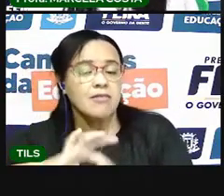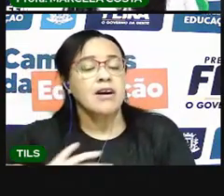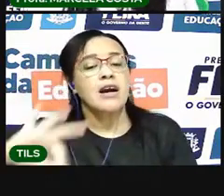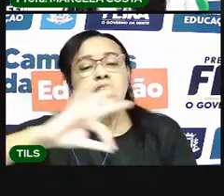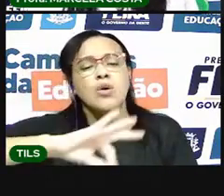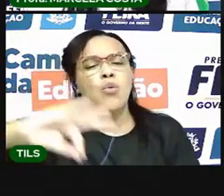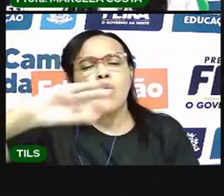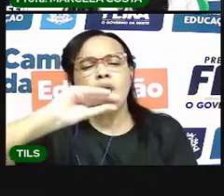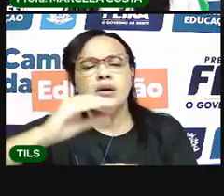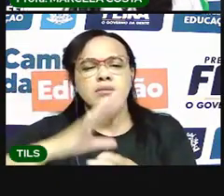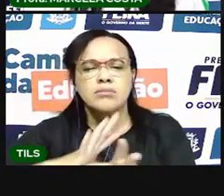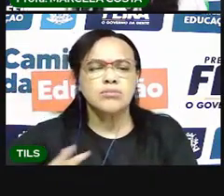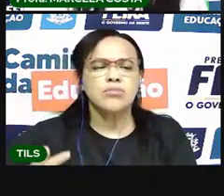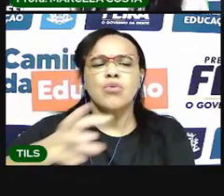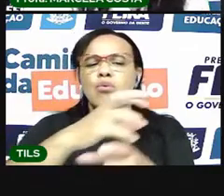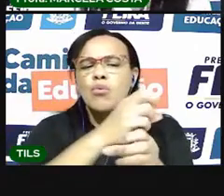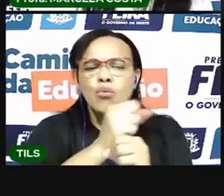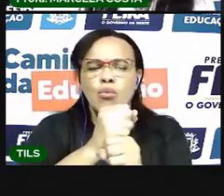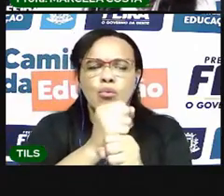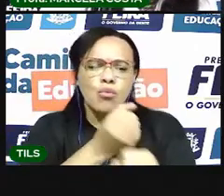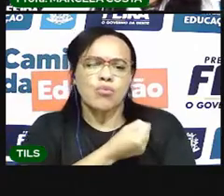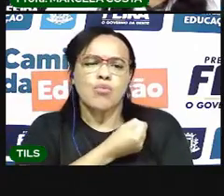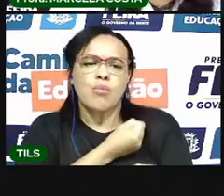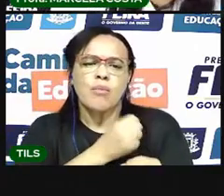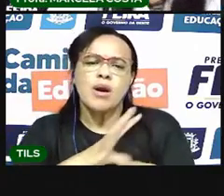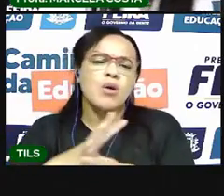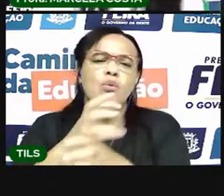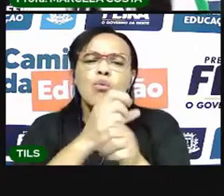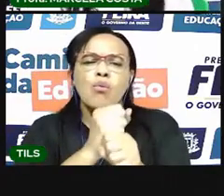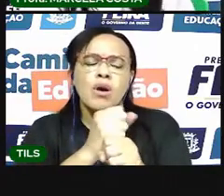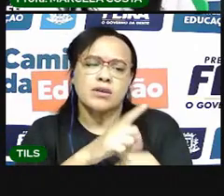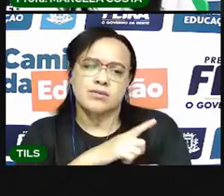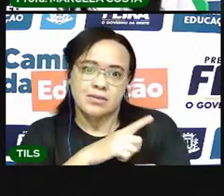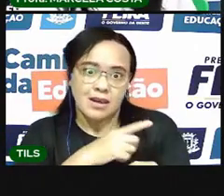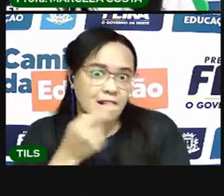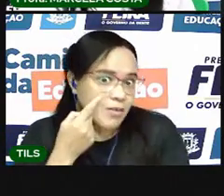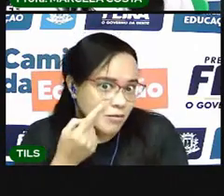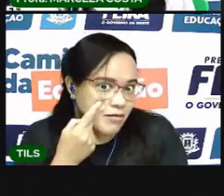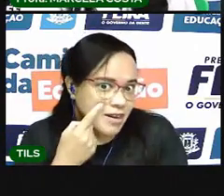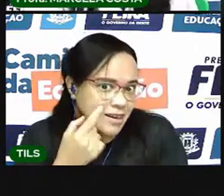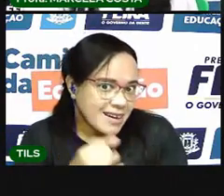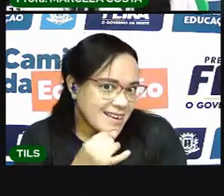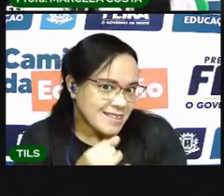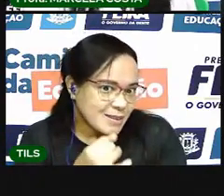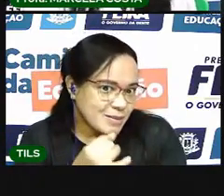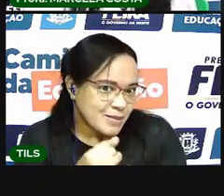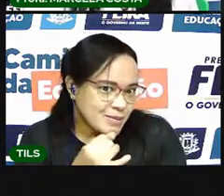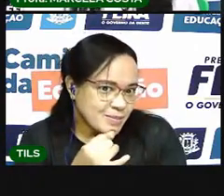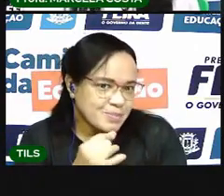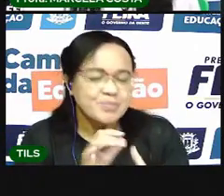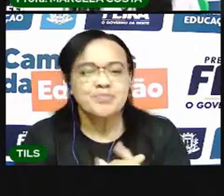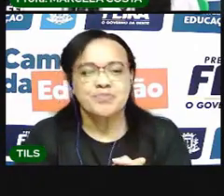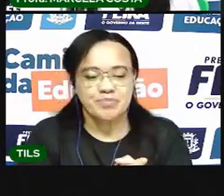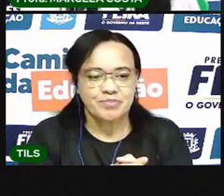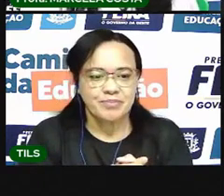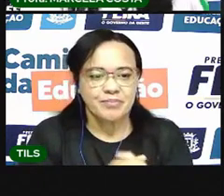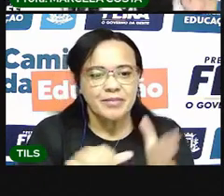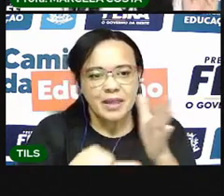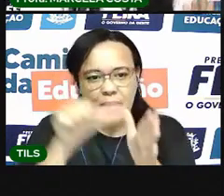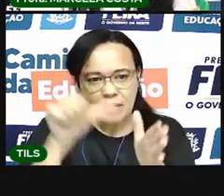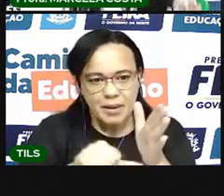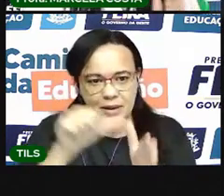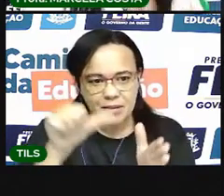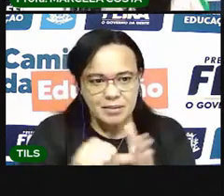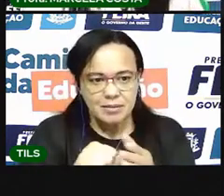letras. Vamos fazer aqui, juntos? Vamos fazer a leitura, ó. Da